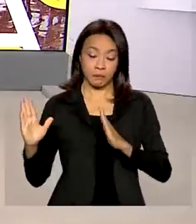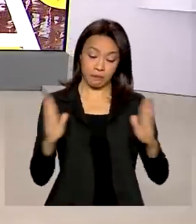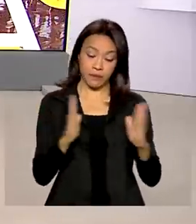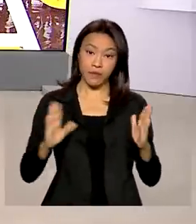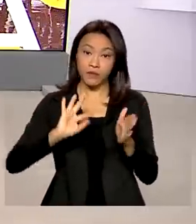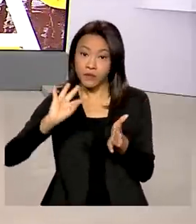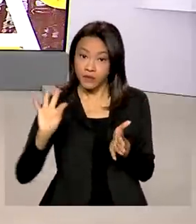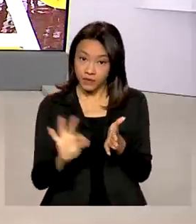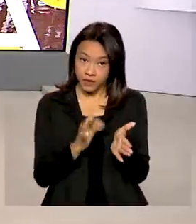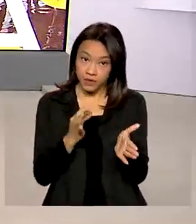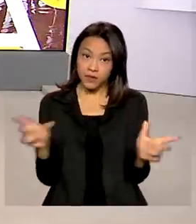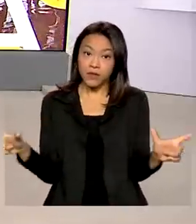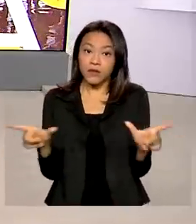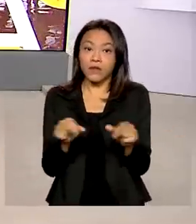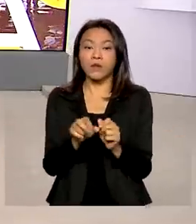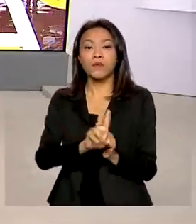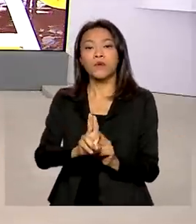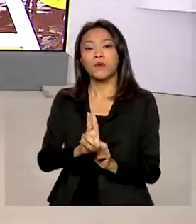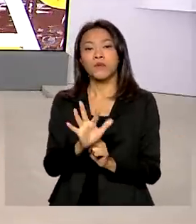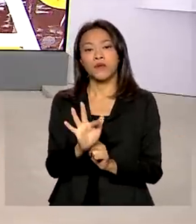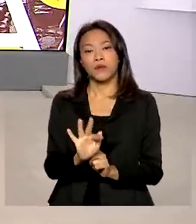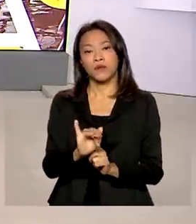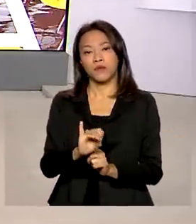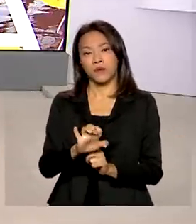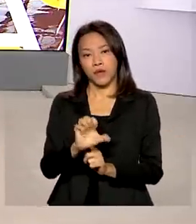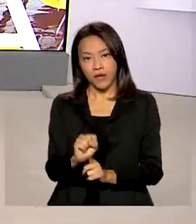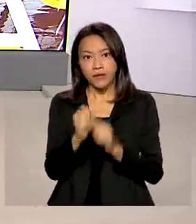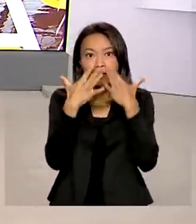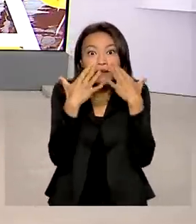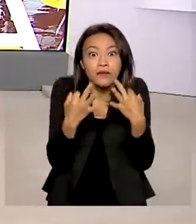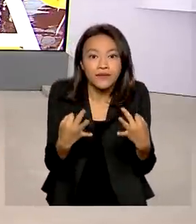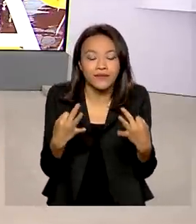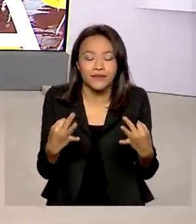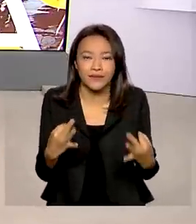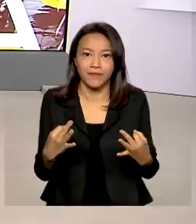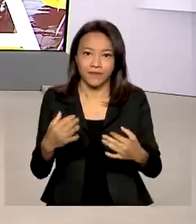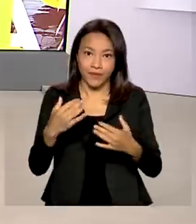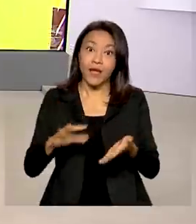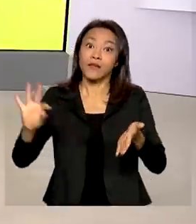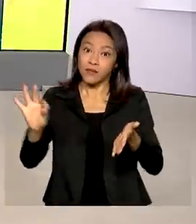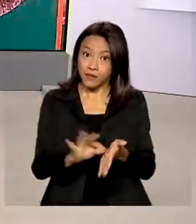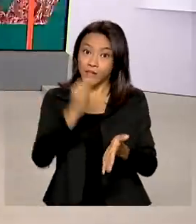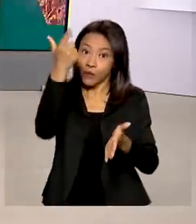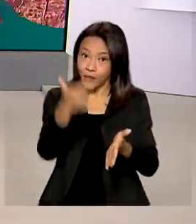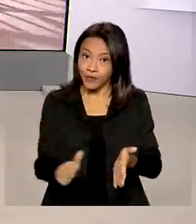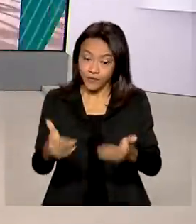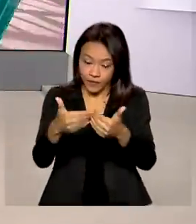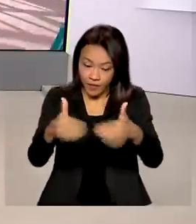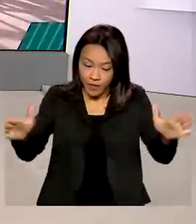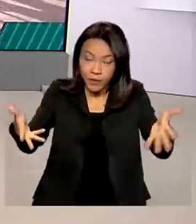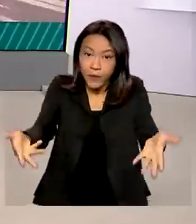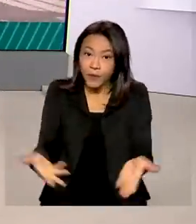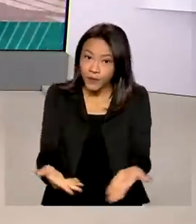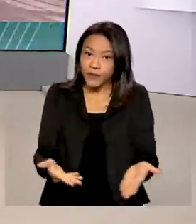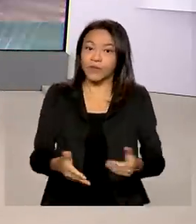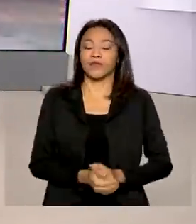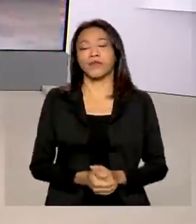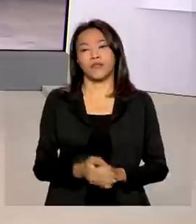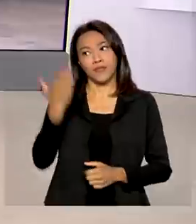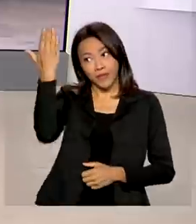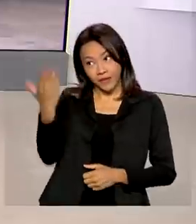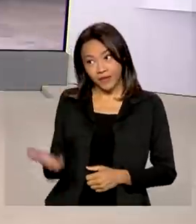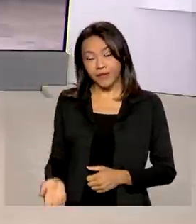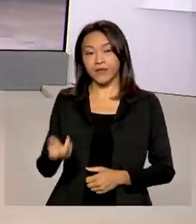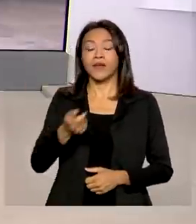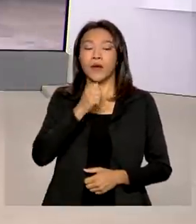no Fundo de Financiamento Estudantil, o Fies, atenção, as inscrições foram reabertas hoje. O repórter Glauco de